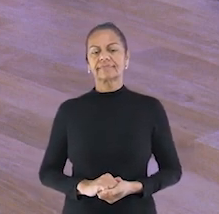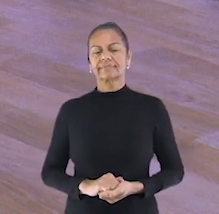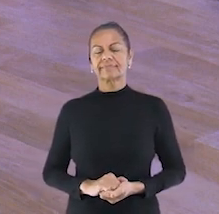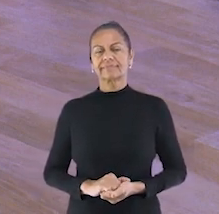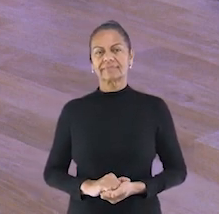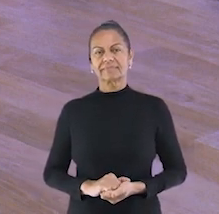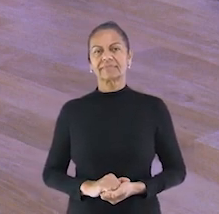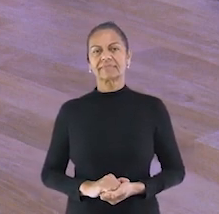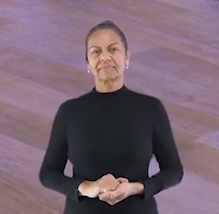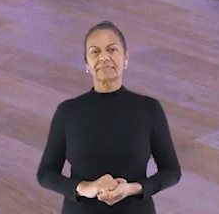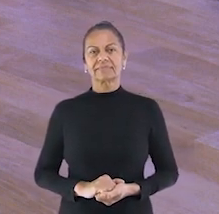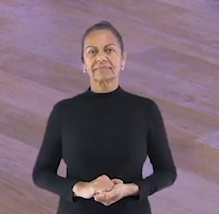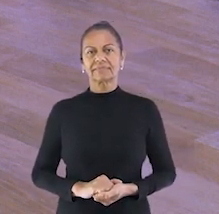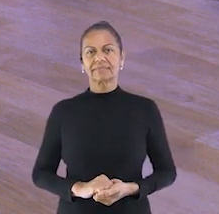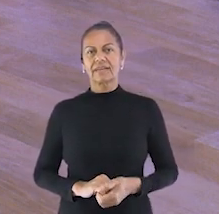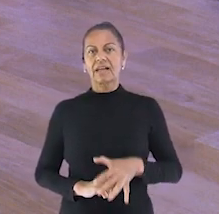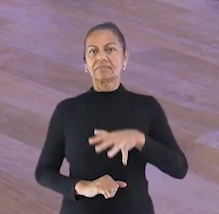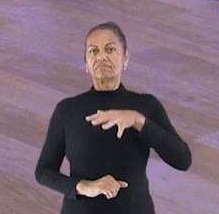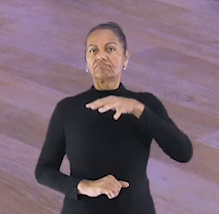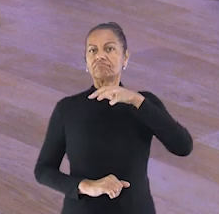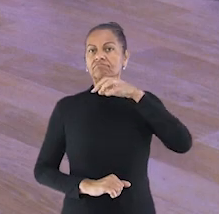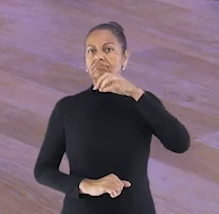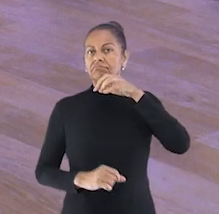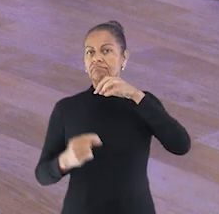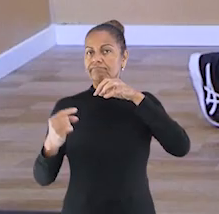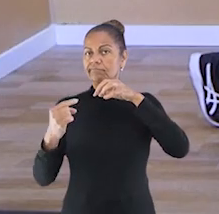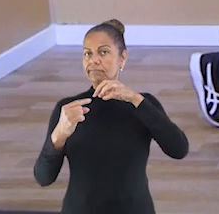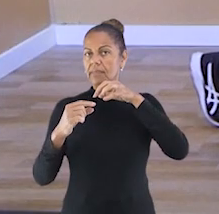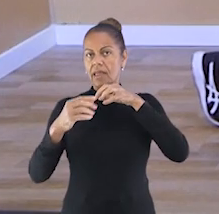Não esqueça da respiração.